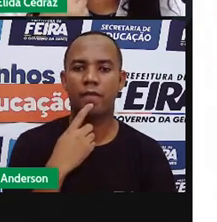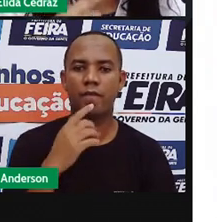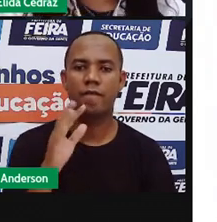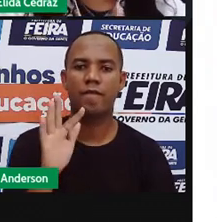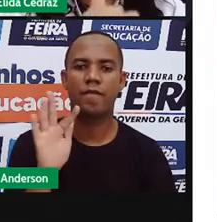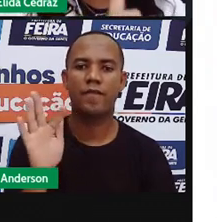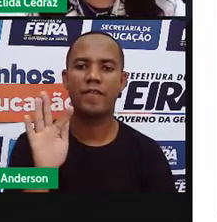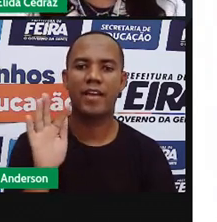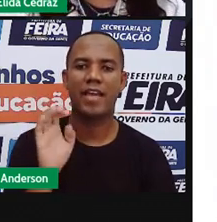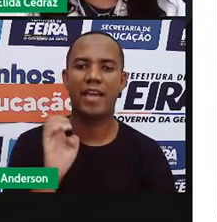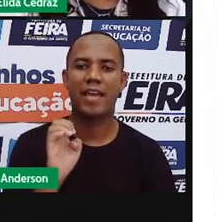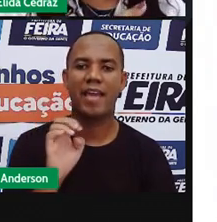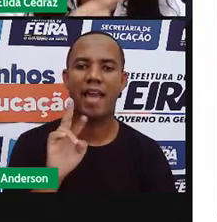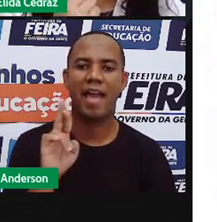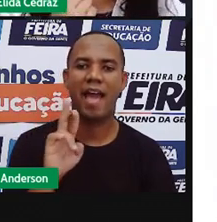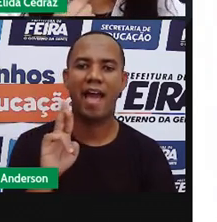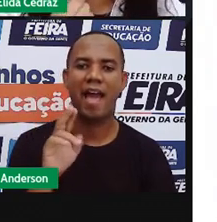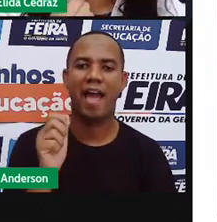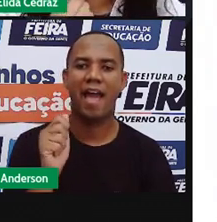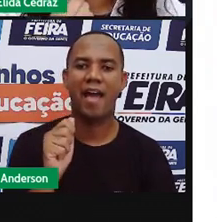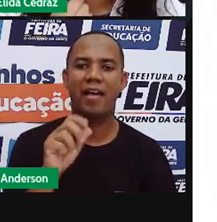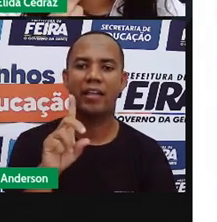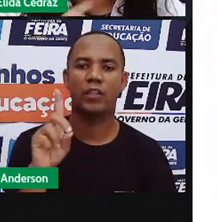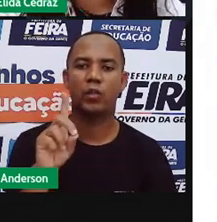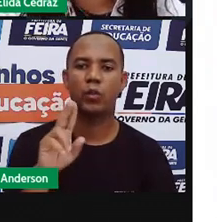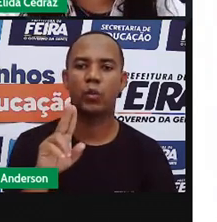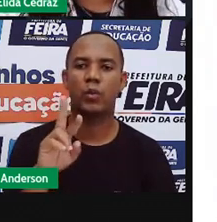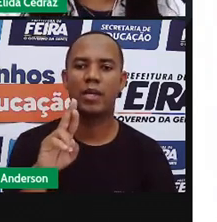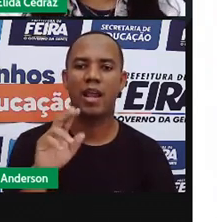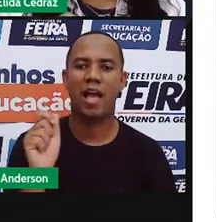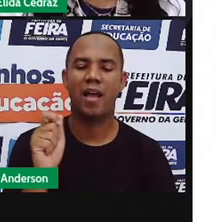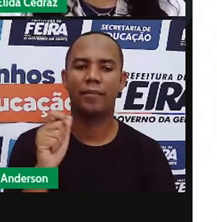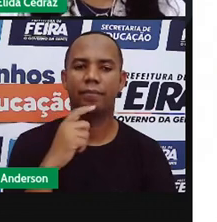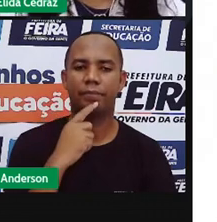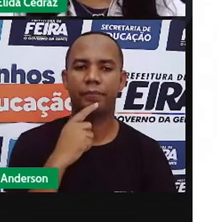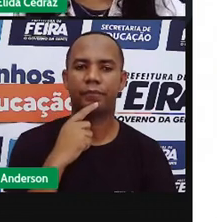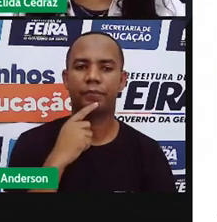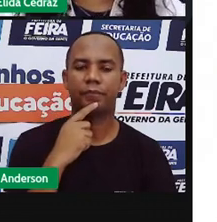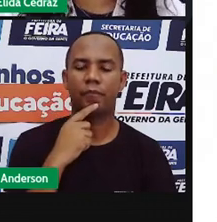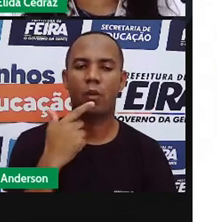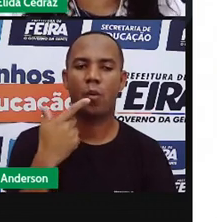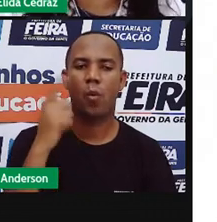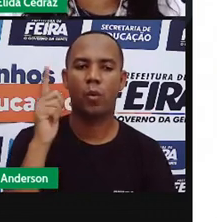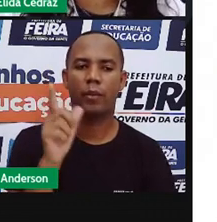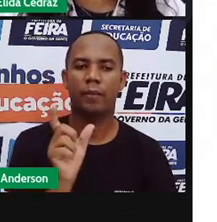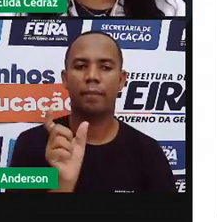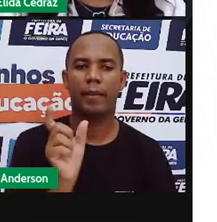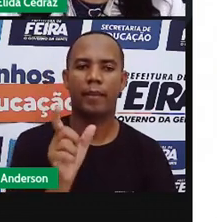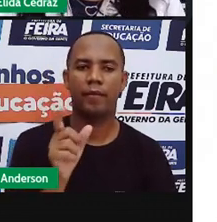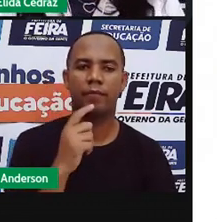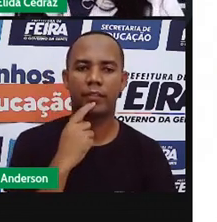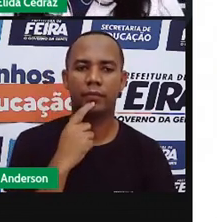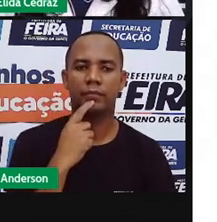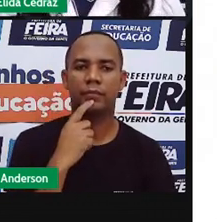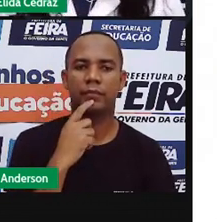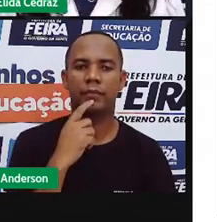Ferradura. A carroça caiu no barranco.